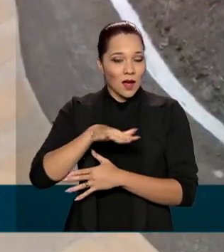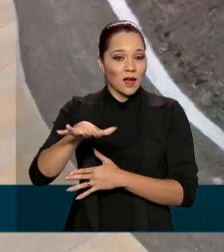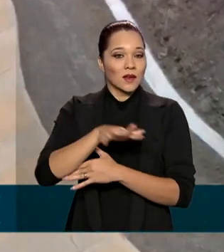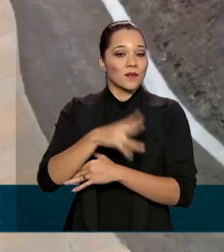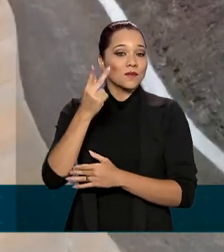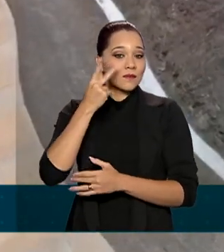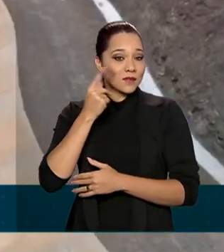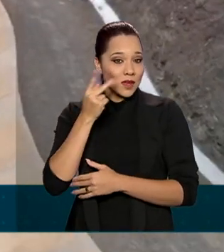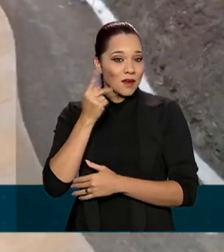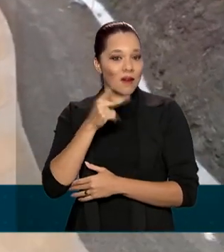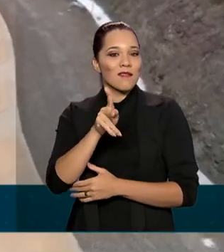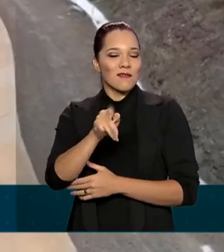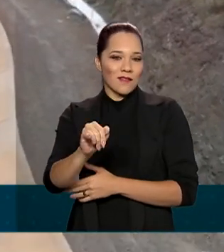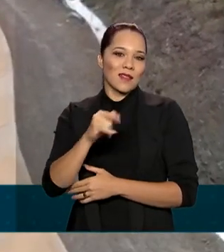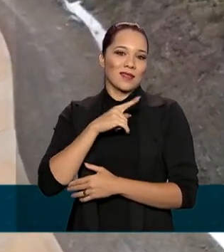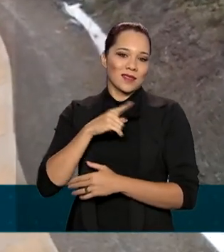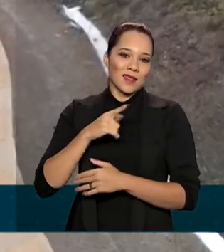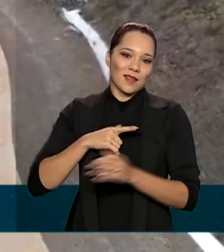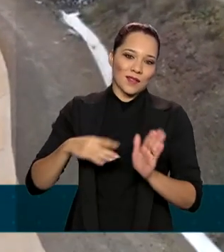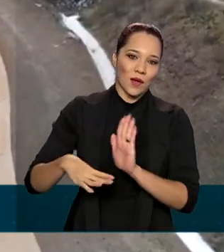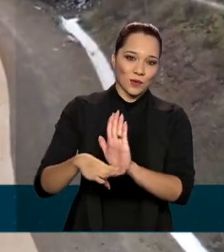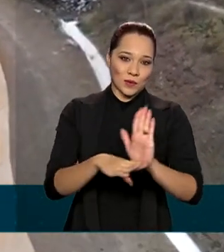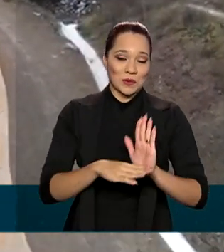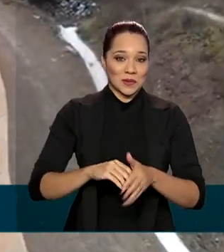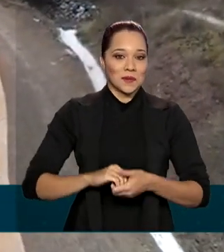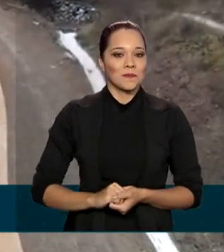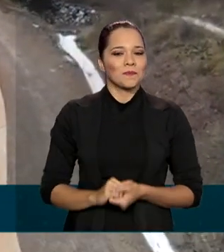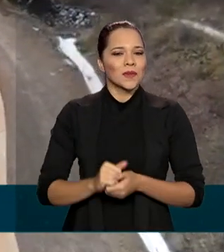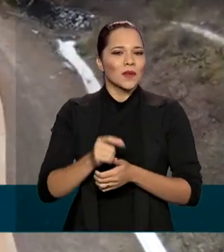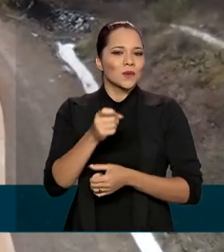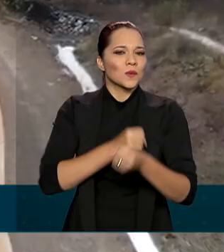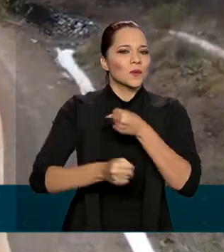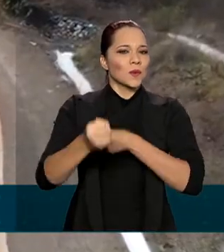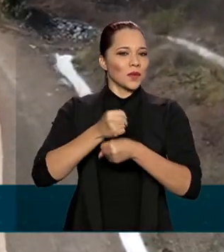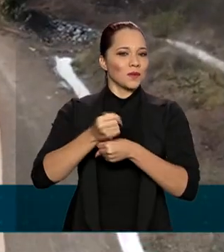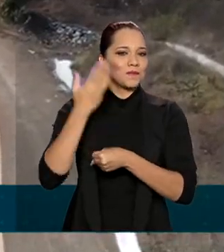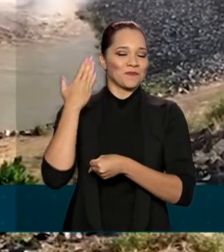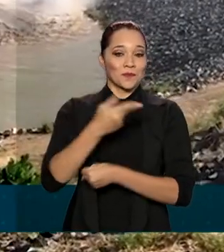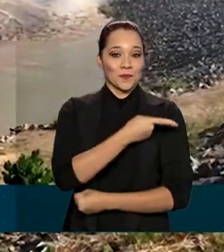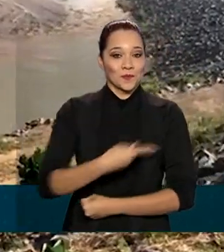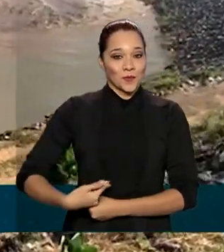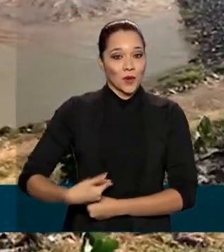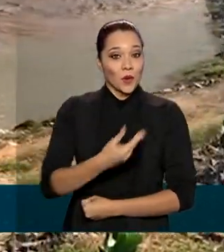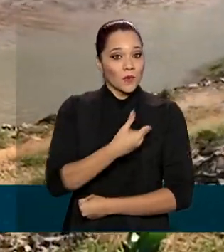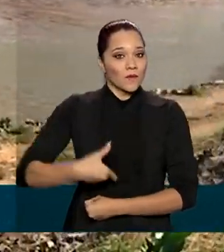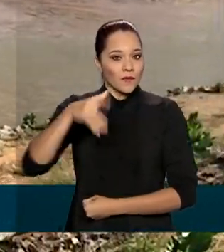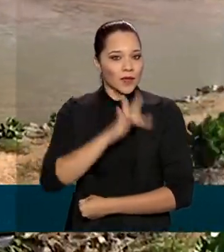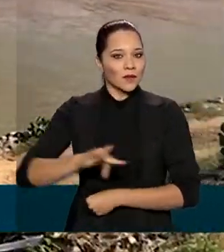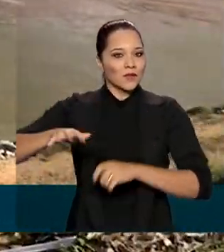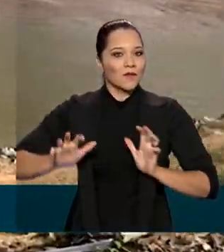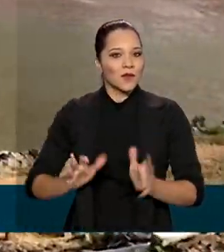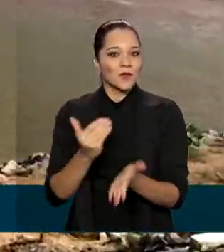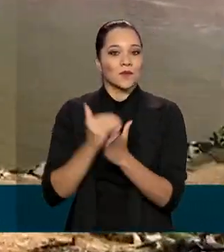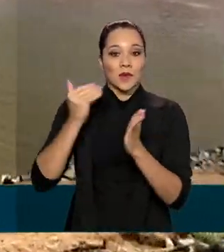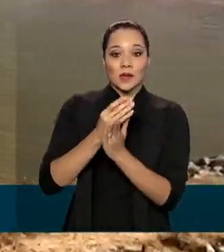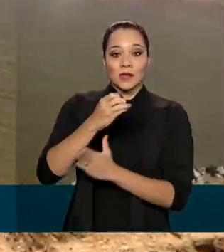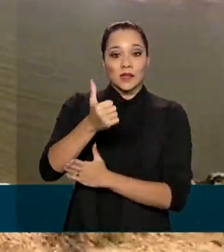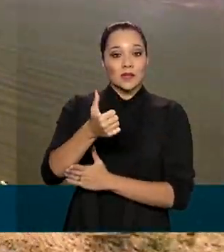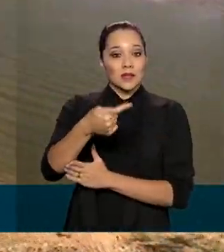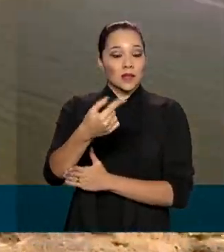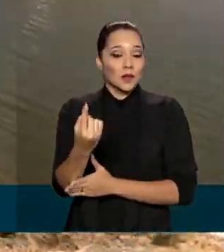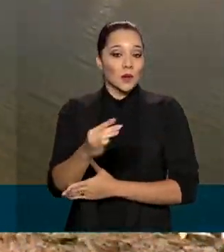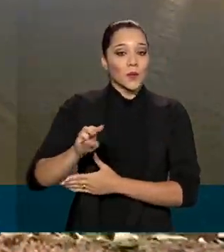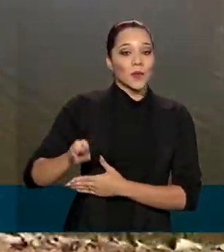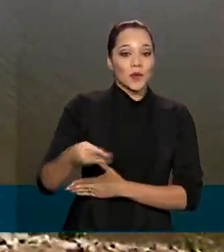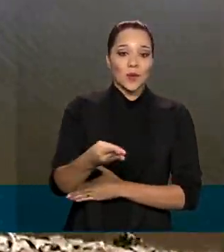cearense vão ser atendidos. Desde o ano passado, o governo federal já investiu mais de 171